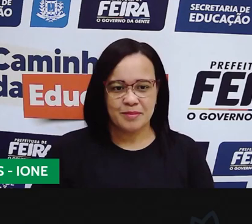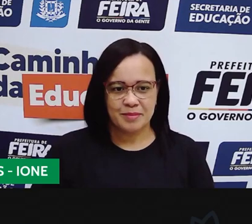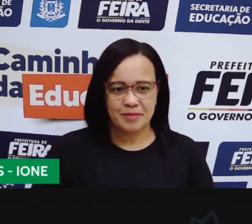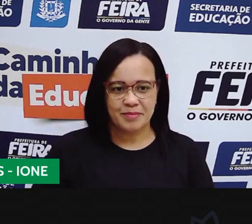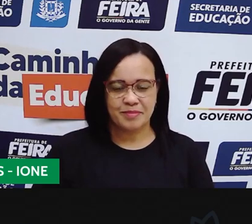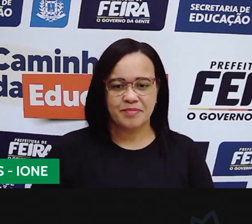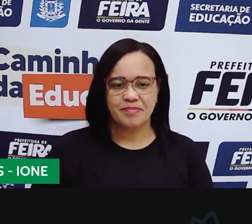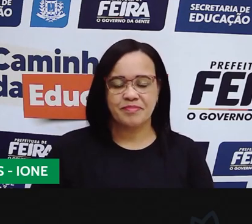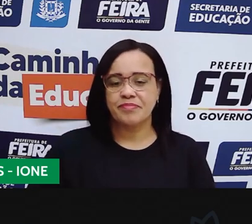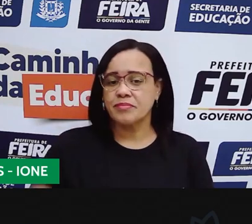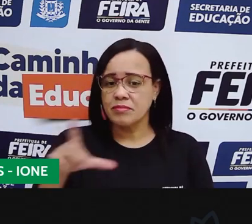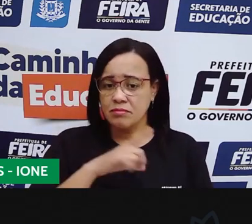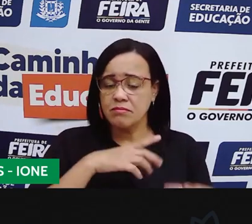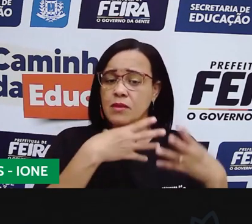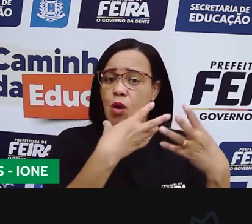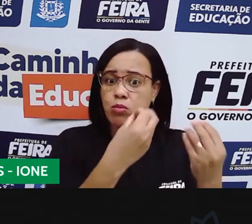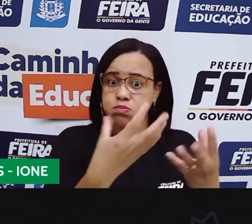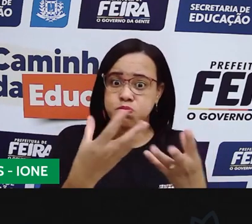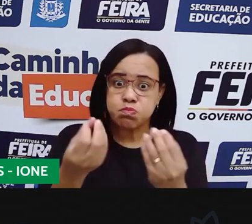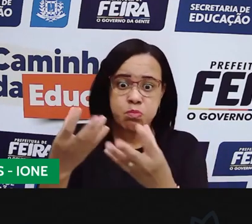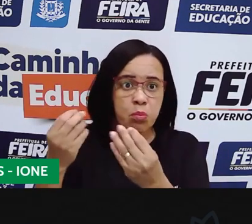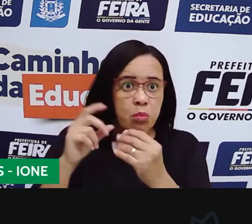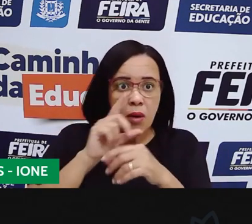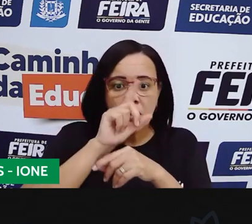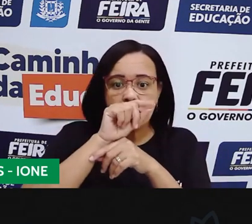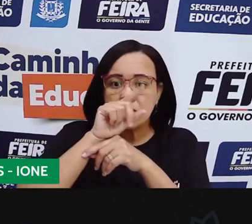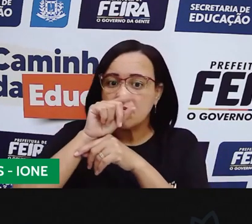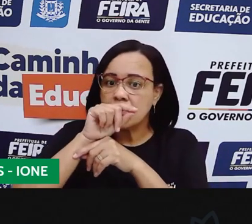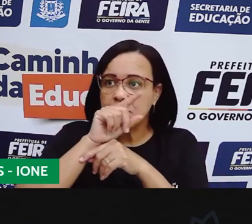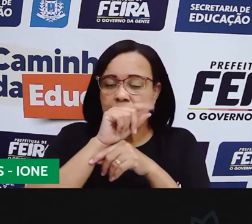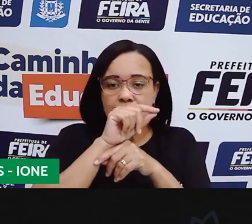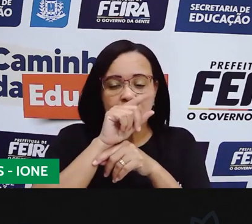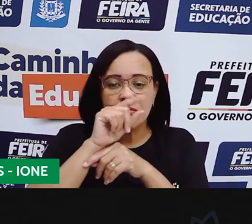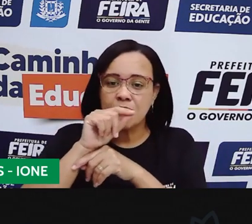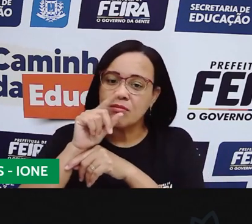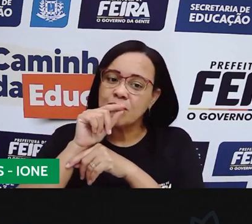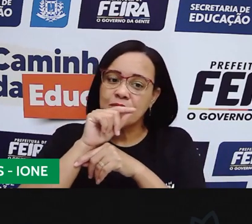Tem um monte de passarinhos cantando para os vizinhos.